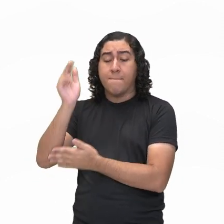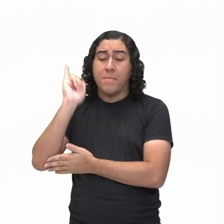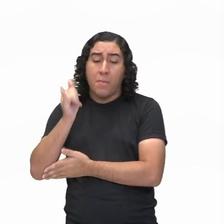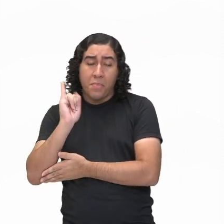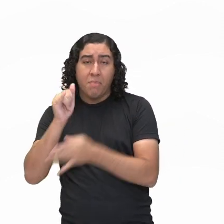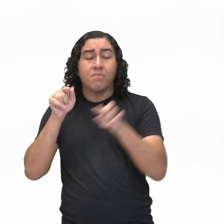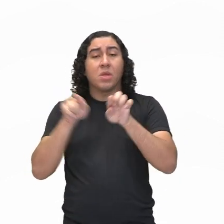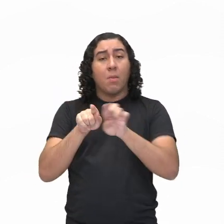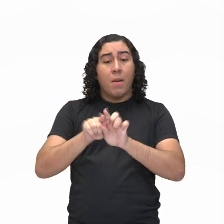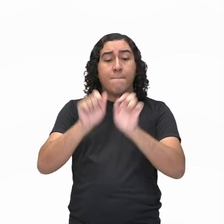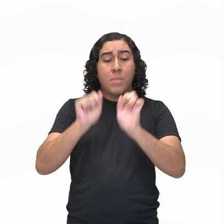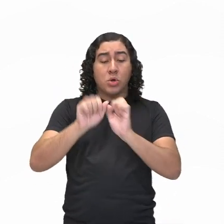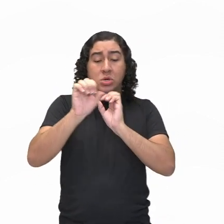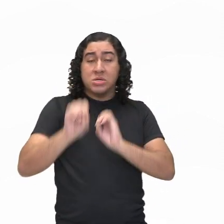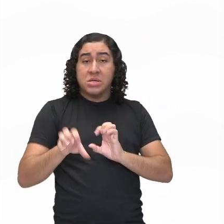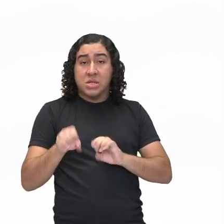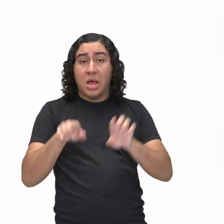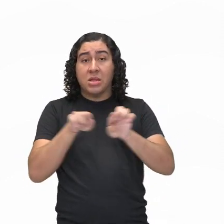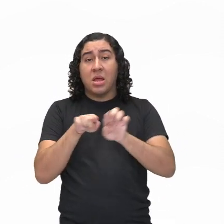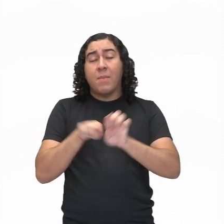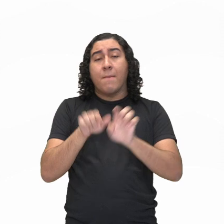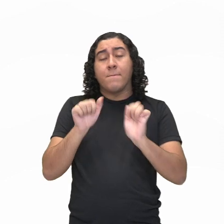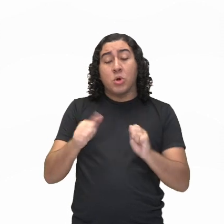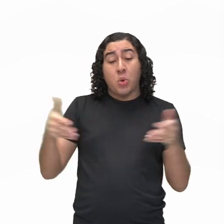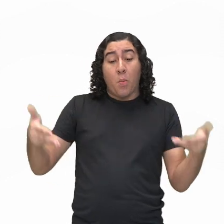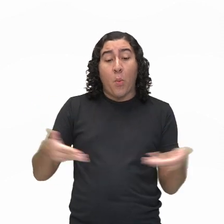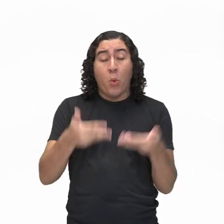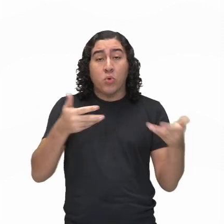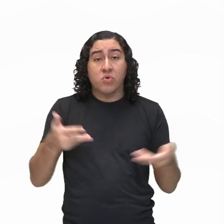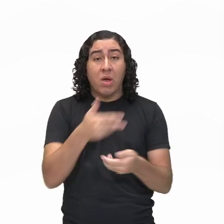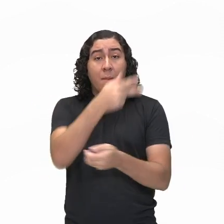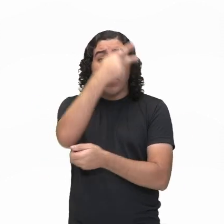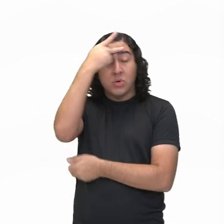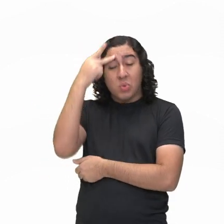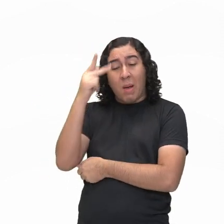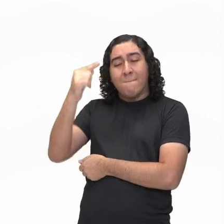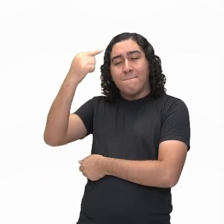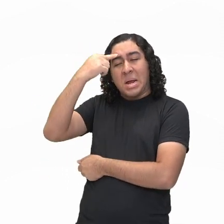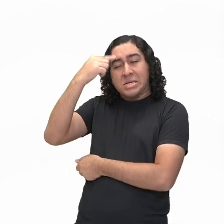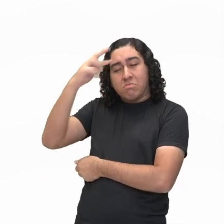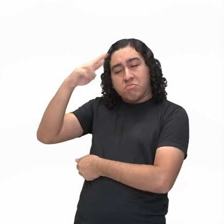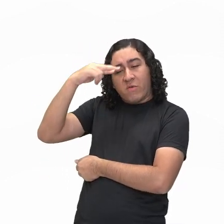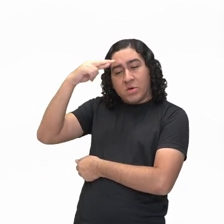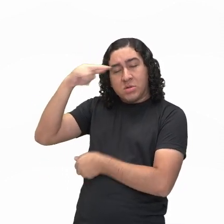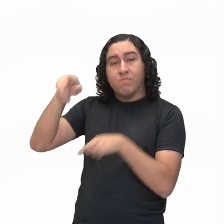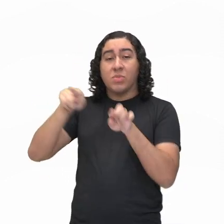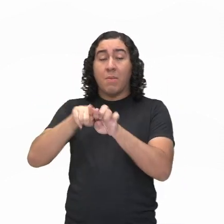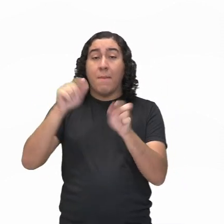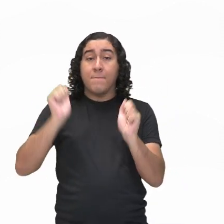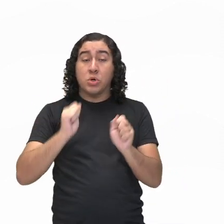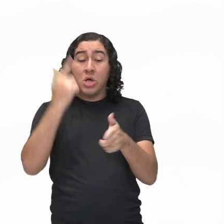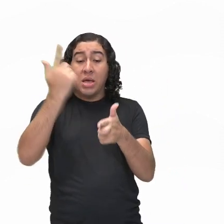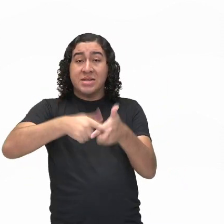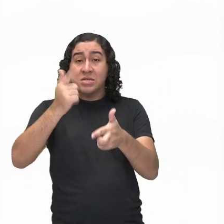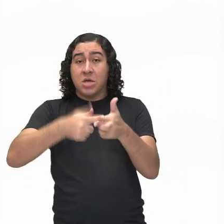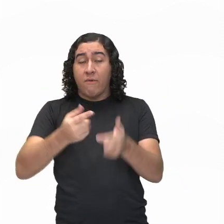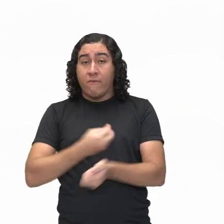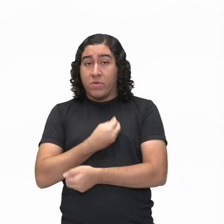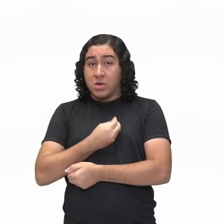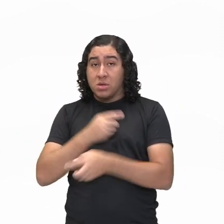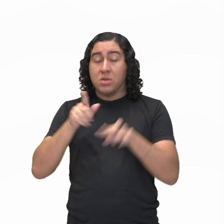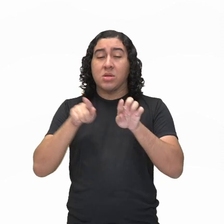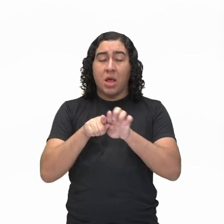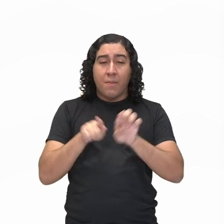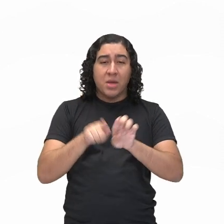ela pode provocar reflexão, pode representar a realidade ou criticá-la, ser manifestação dos